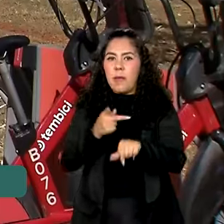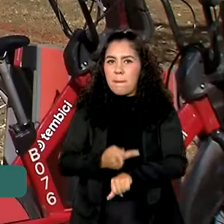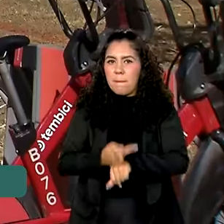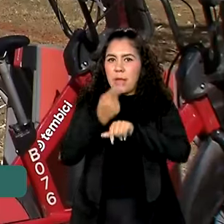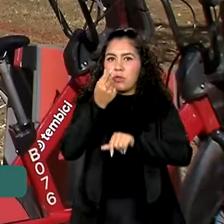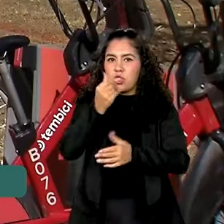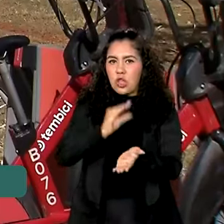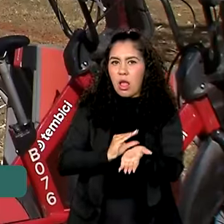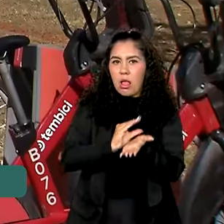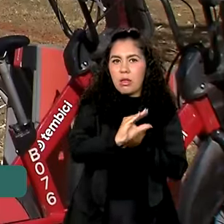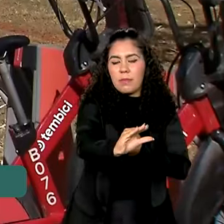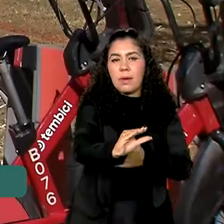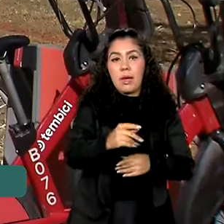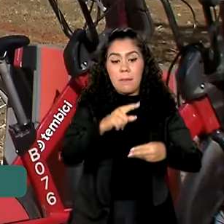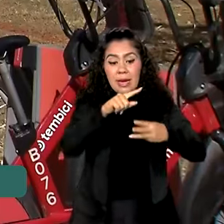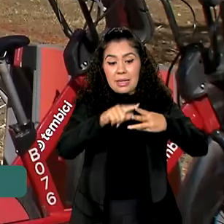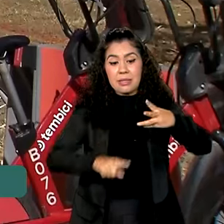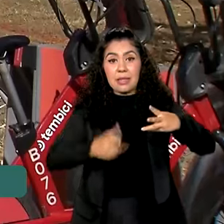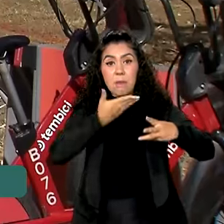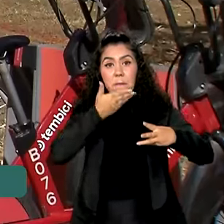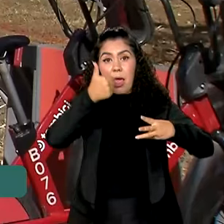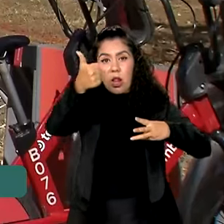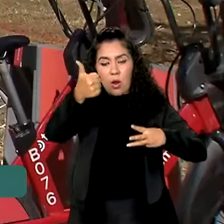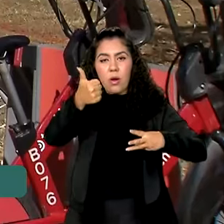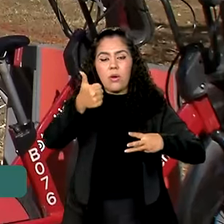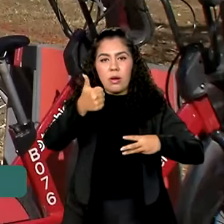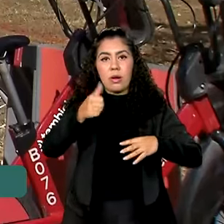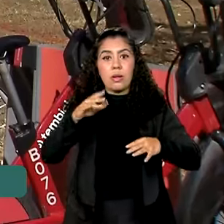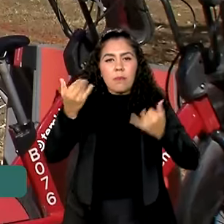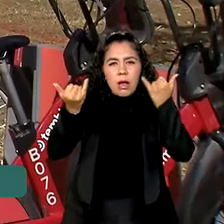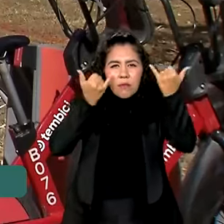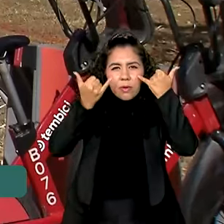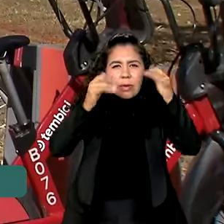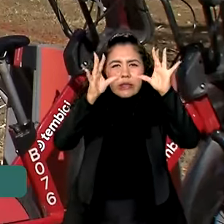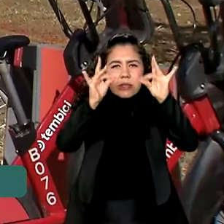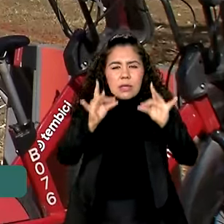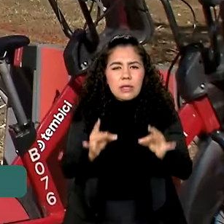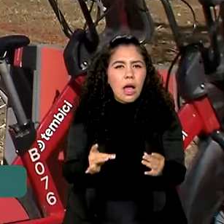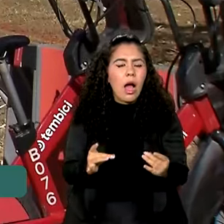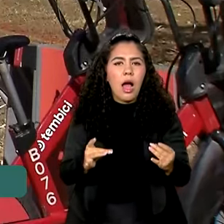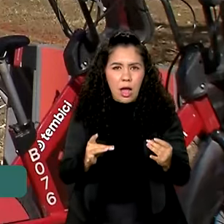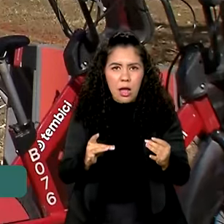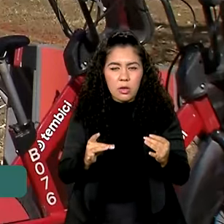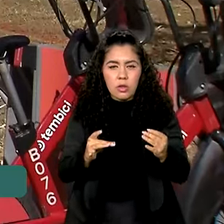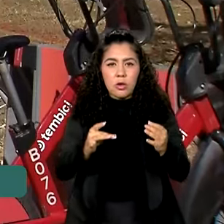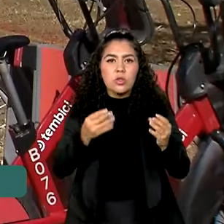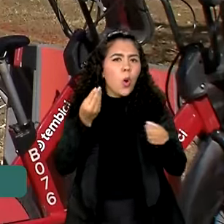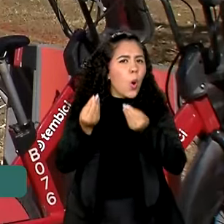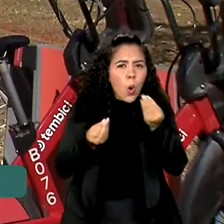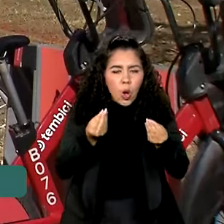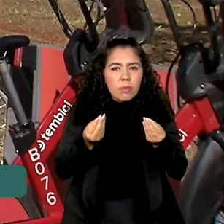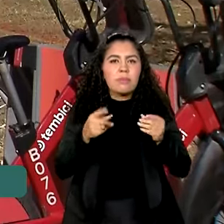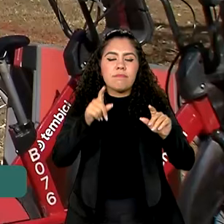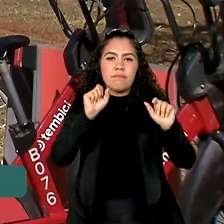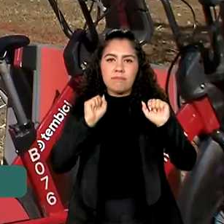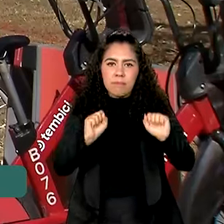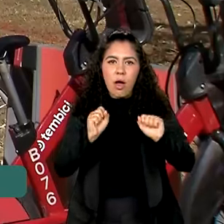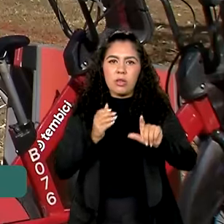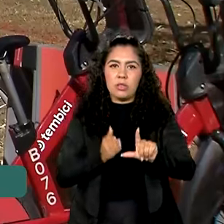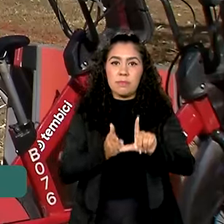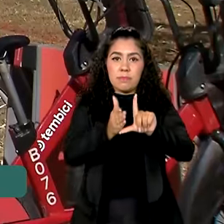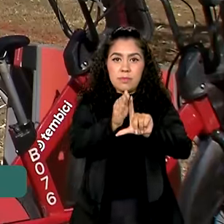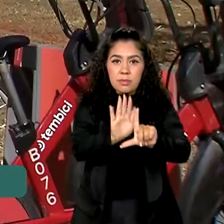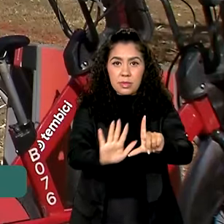três melhores da sociedade civil. Para mais informações e acesso ao formulário de inscrição, basta acessar a